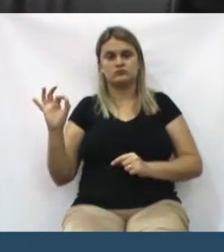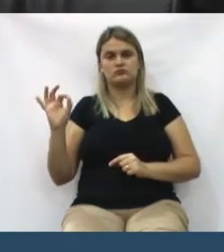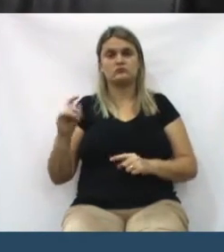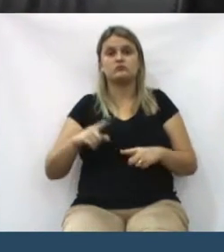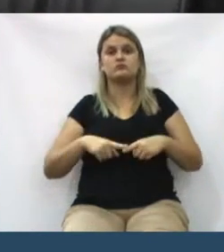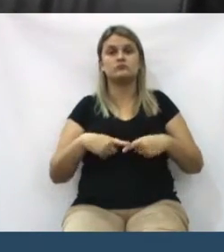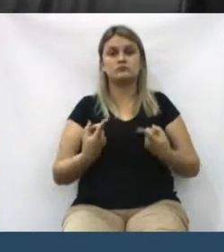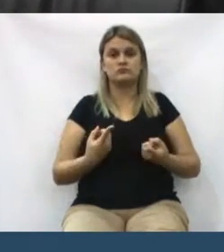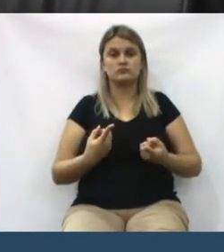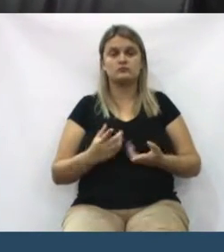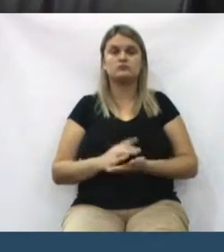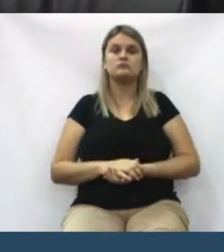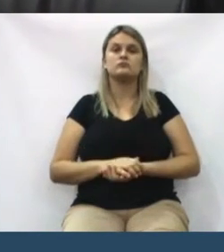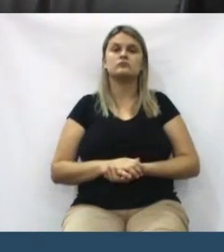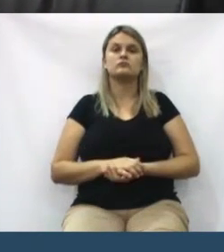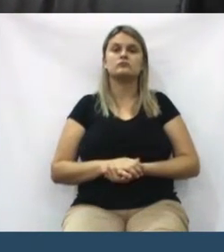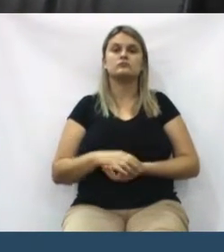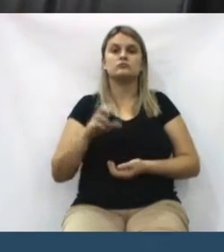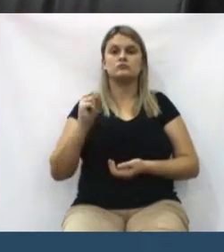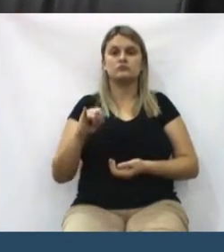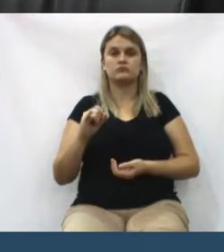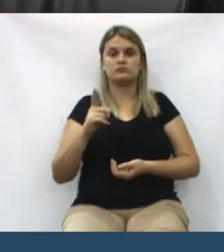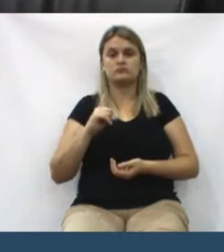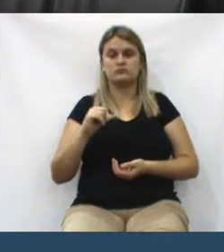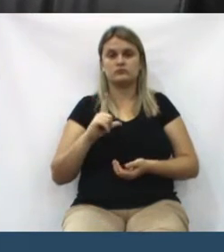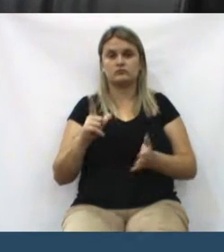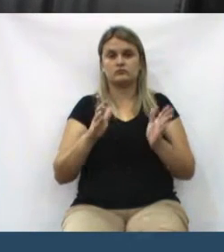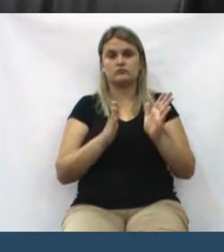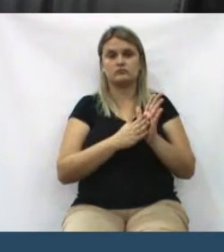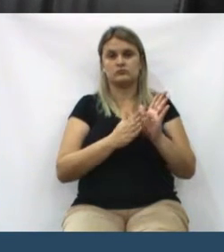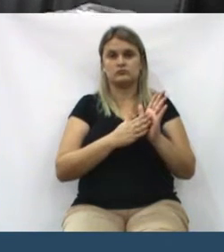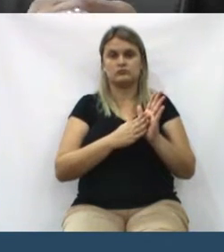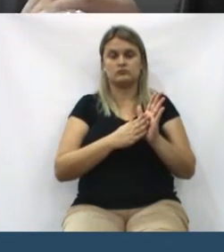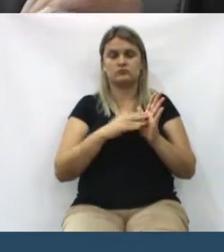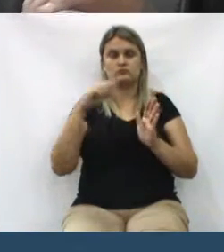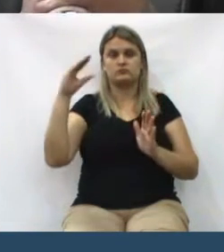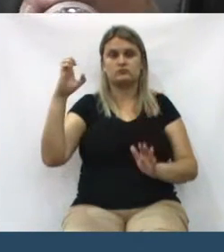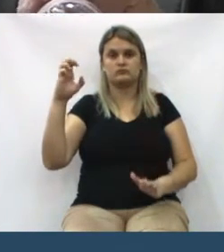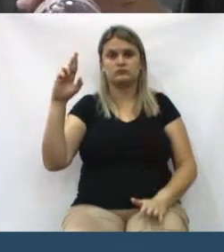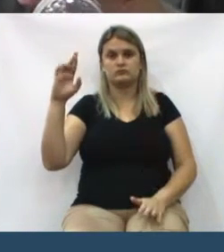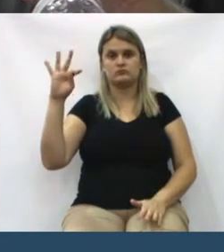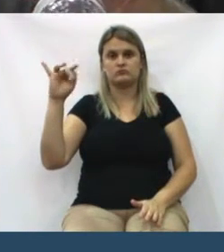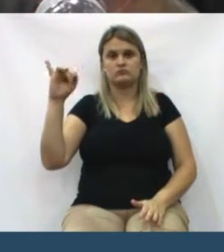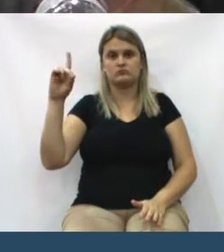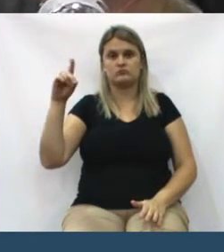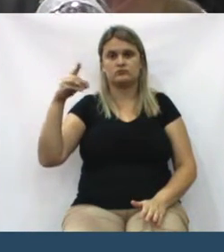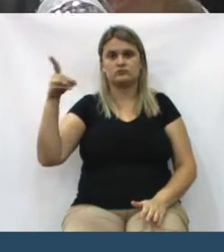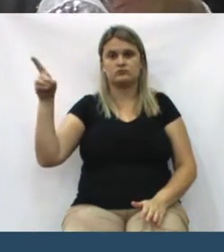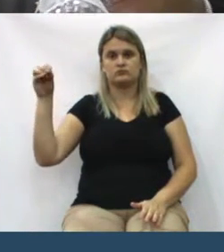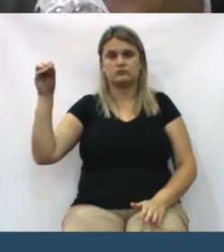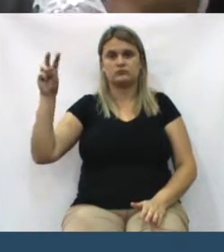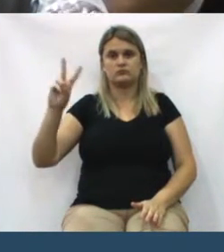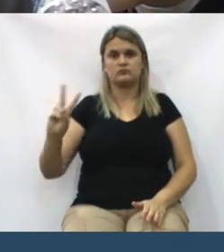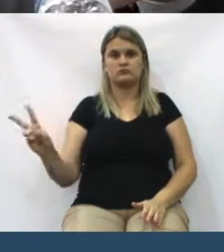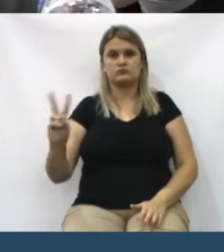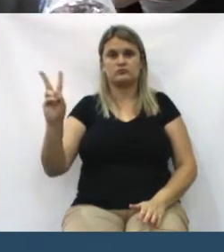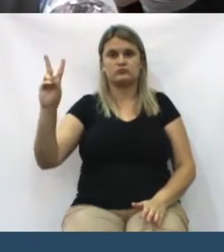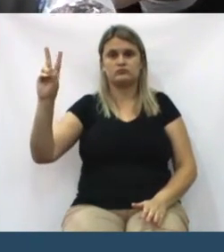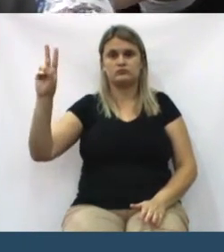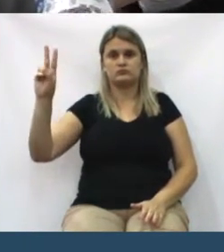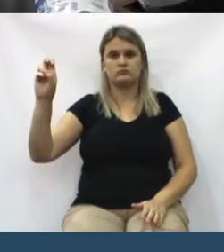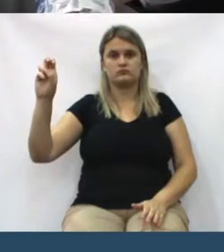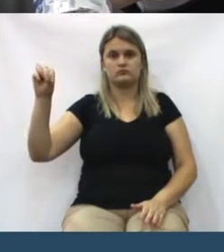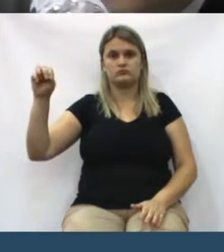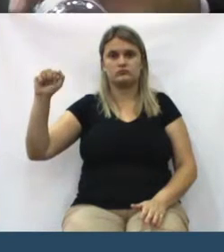Porém, como a certidão do valor venal não sai com essa redução, sai só no carnê do imposto, a redução